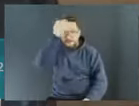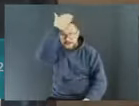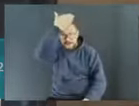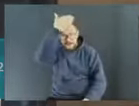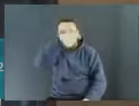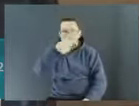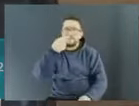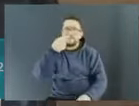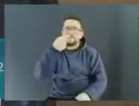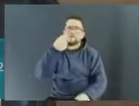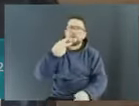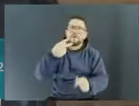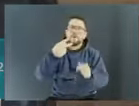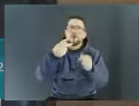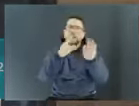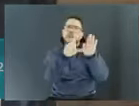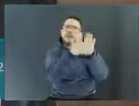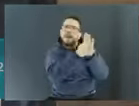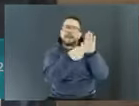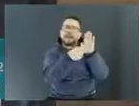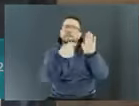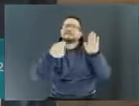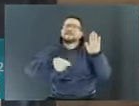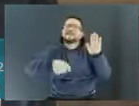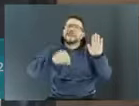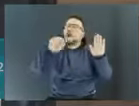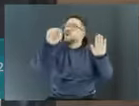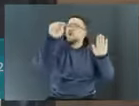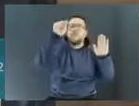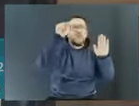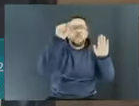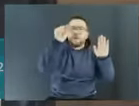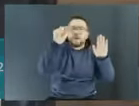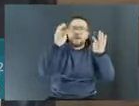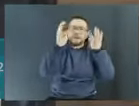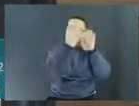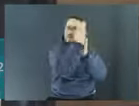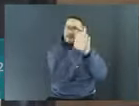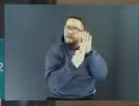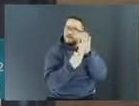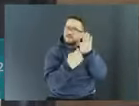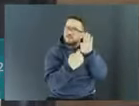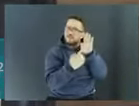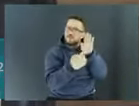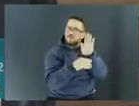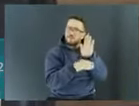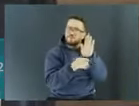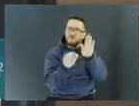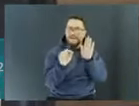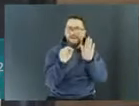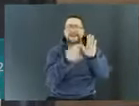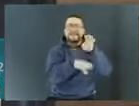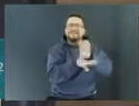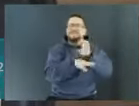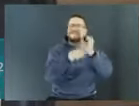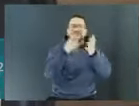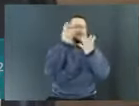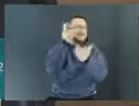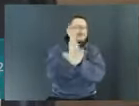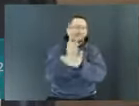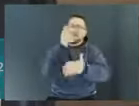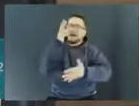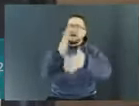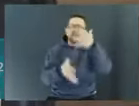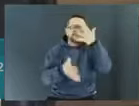regulamentação para que vocês possam trabalhar. Eu acho que não cabe ao Estado atrapalhar e é o que o Estado tem feito, quando ele fica querendo colocar